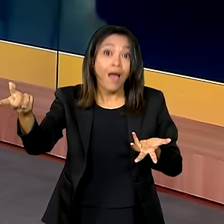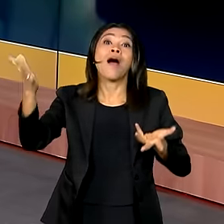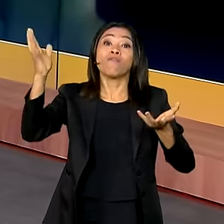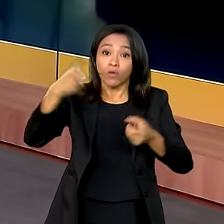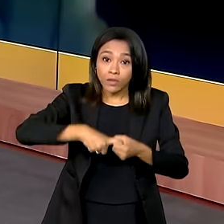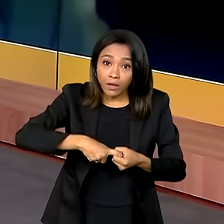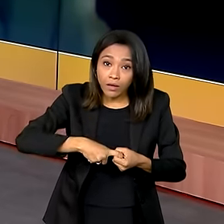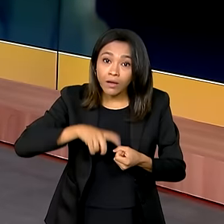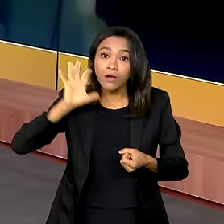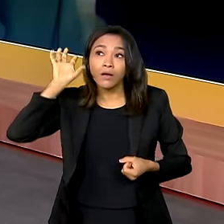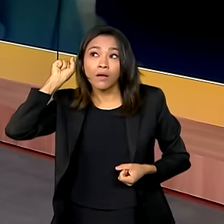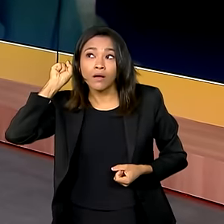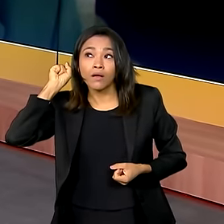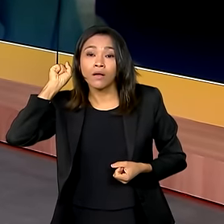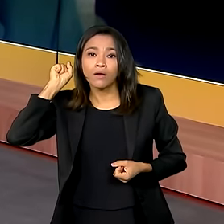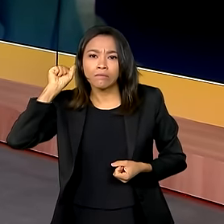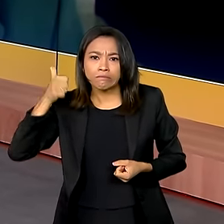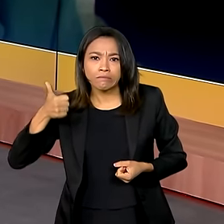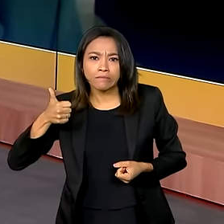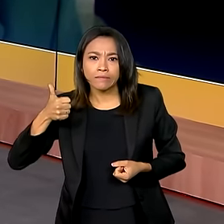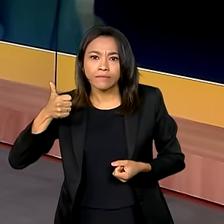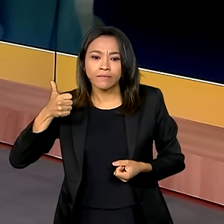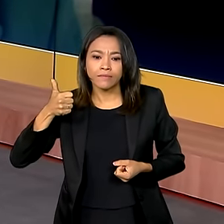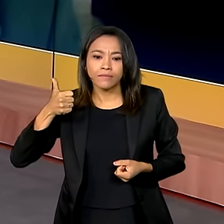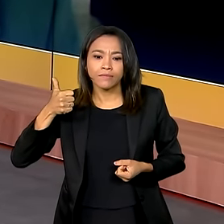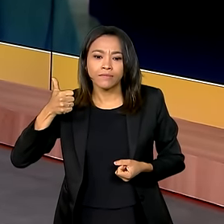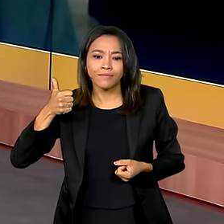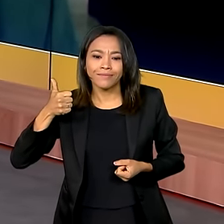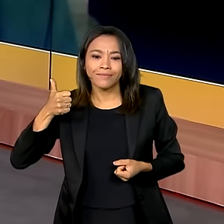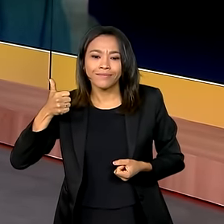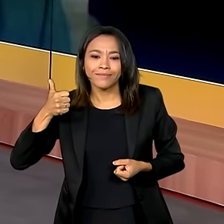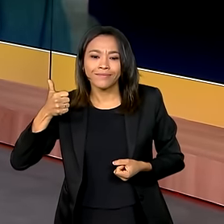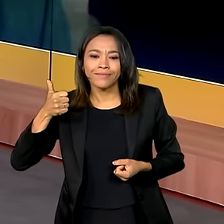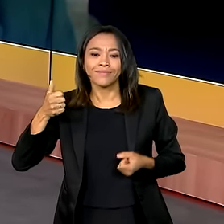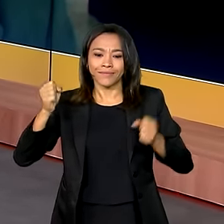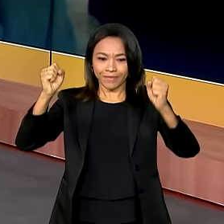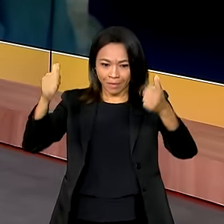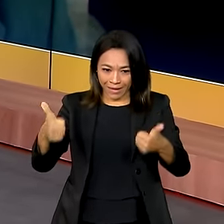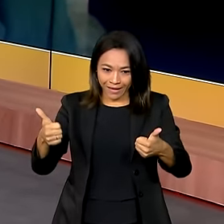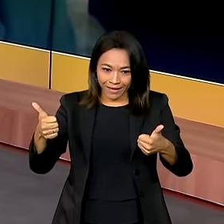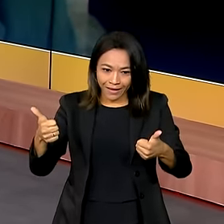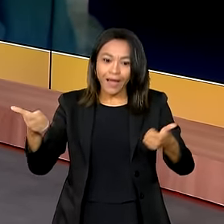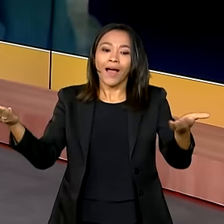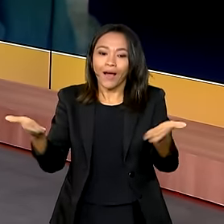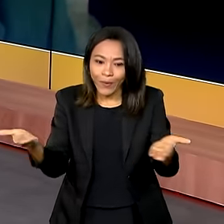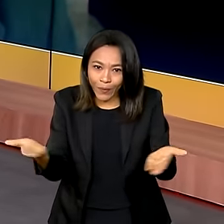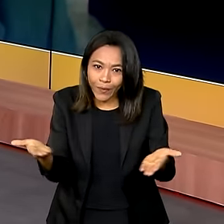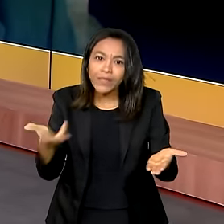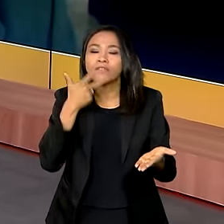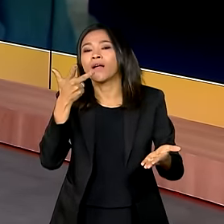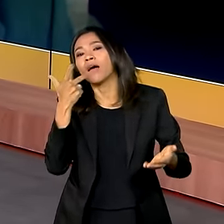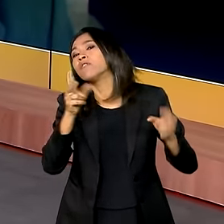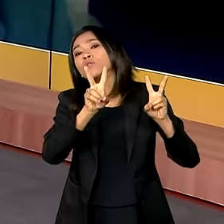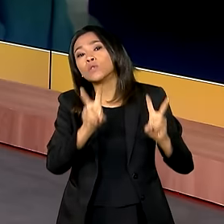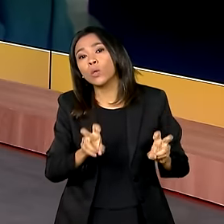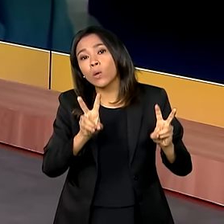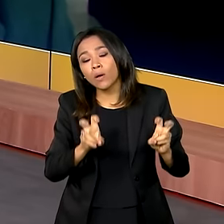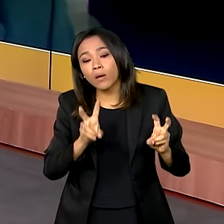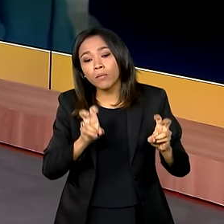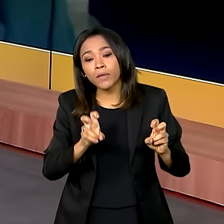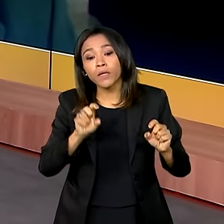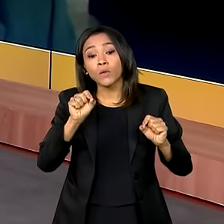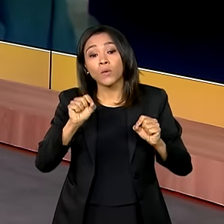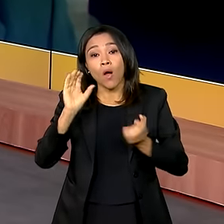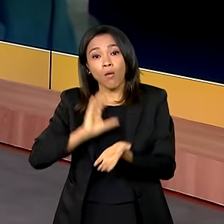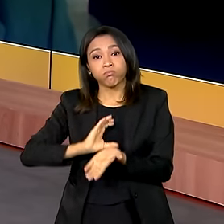Voltamos? Voltamos, e aí? Então, vamos, presidente. Agora sim, a gente falava, então, sobre